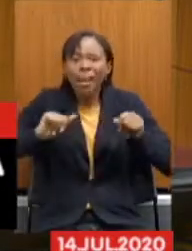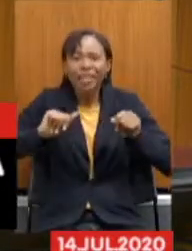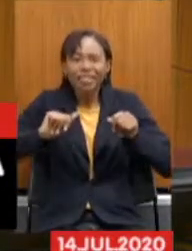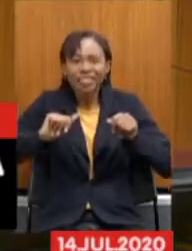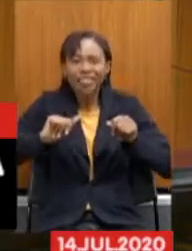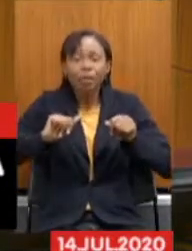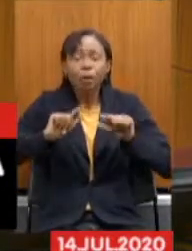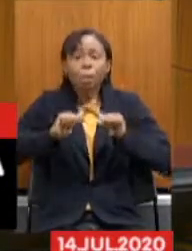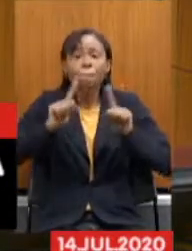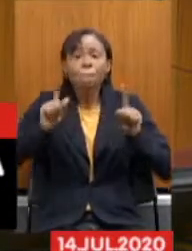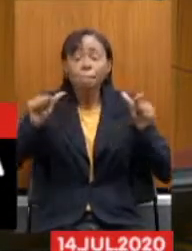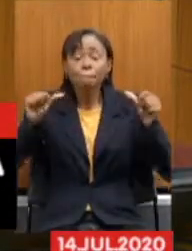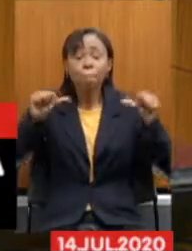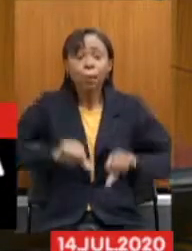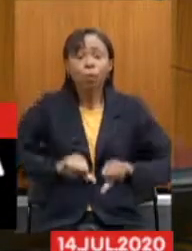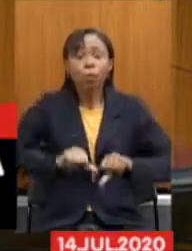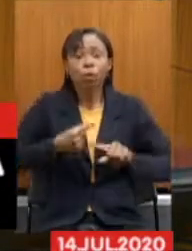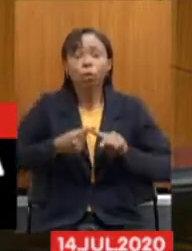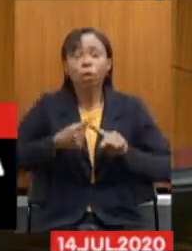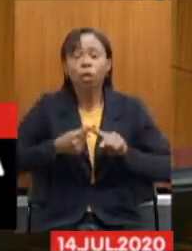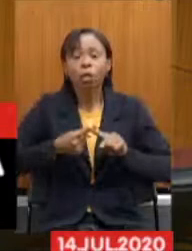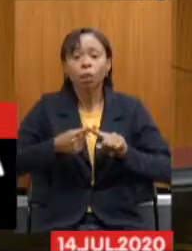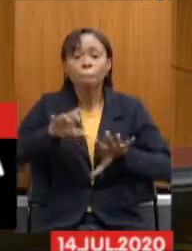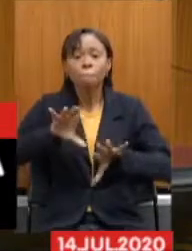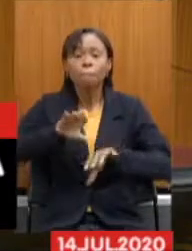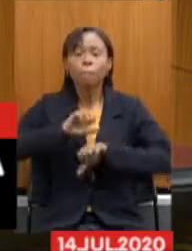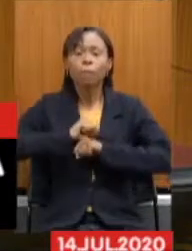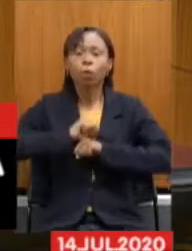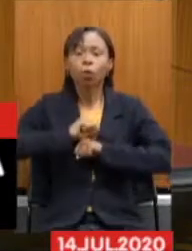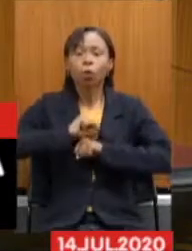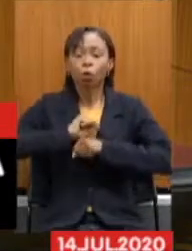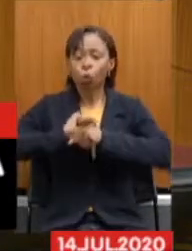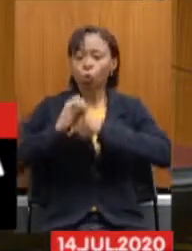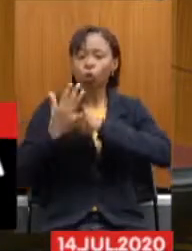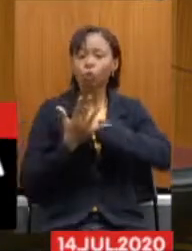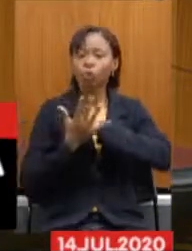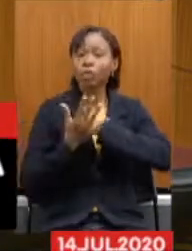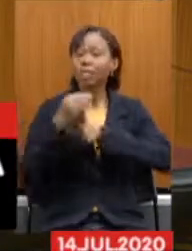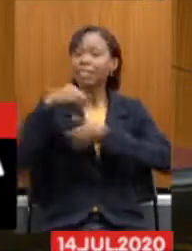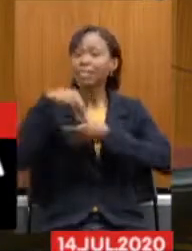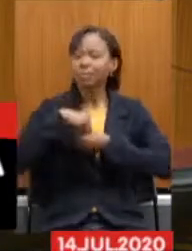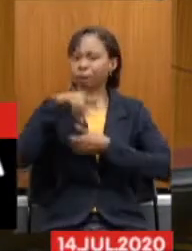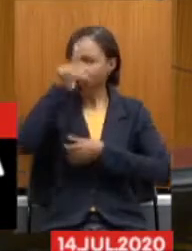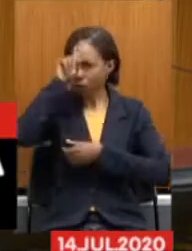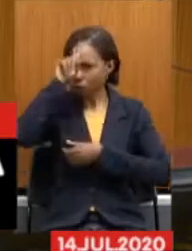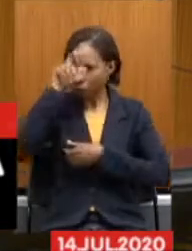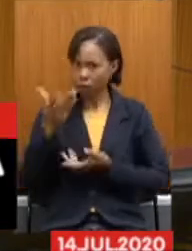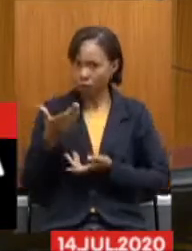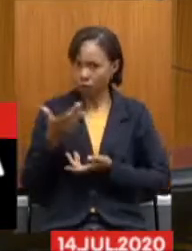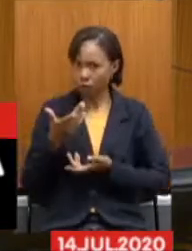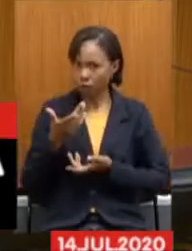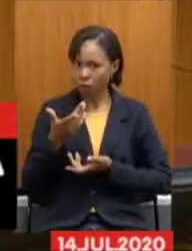contraiu o coronavírus dentro de um hospital. E não foi porque algum paciente levou.